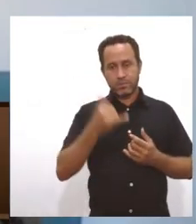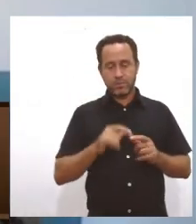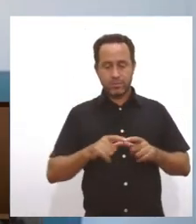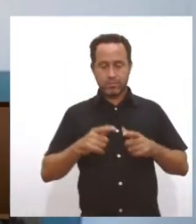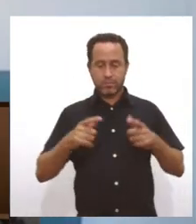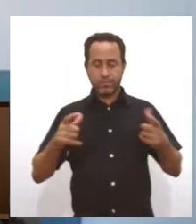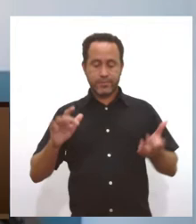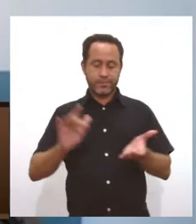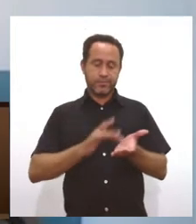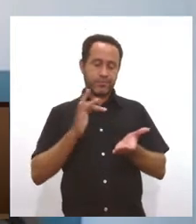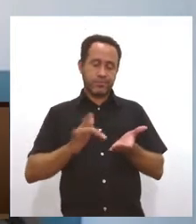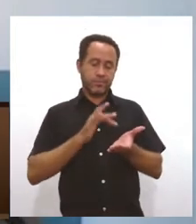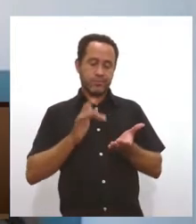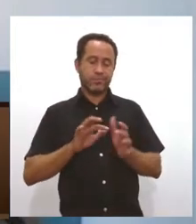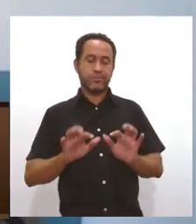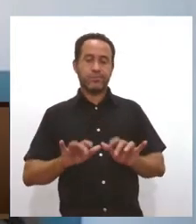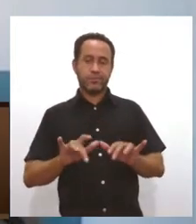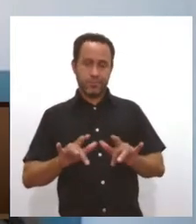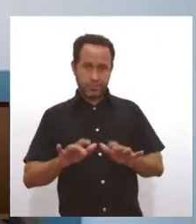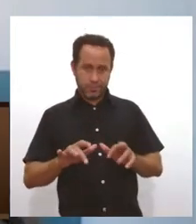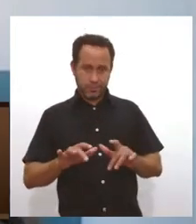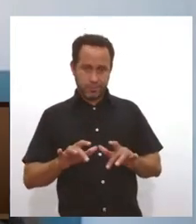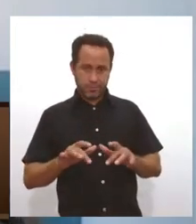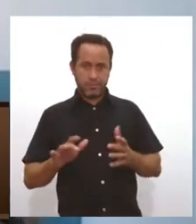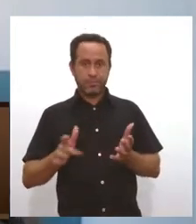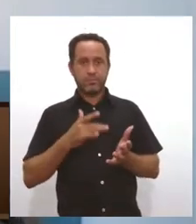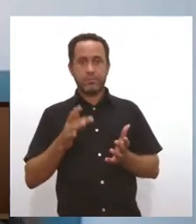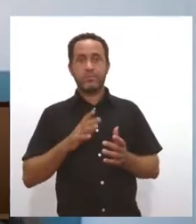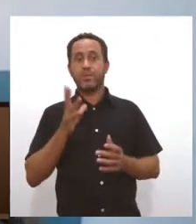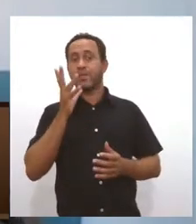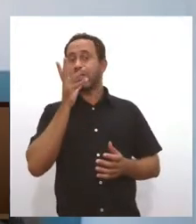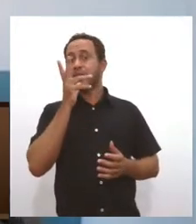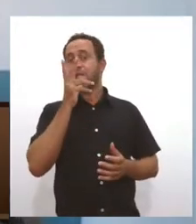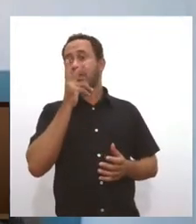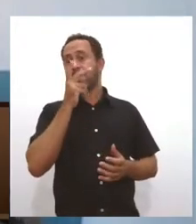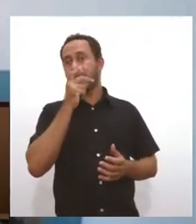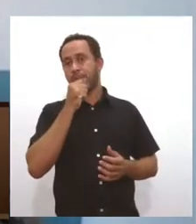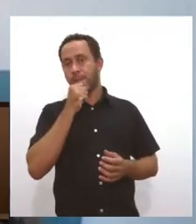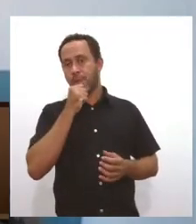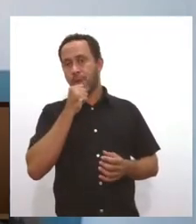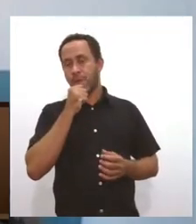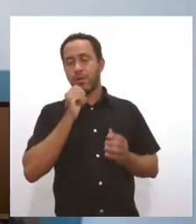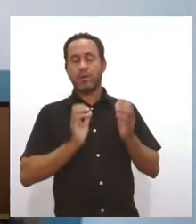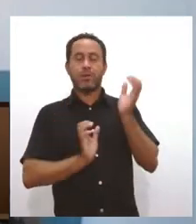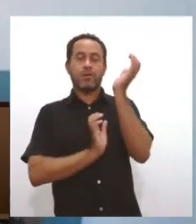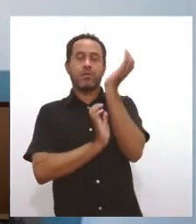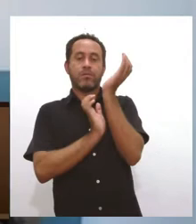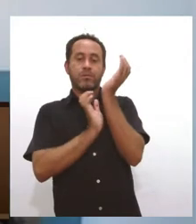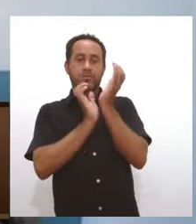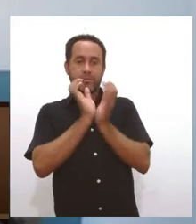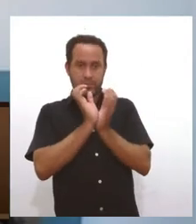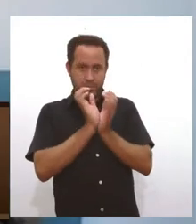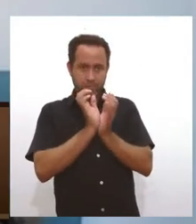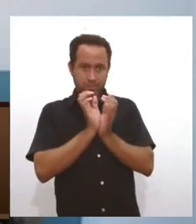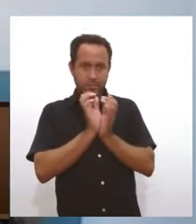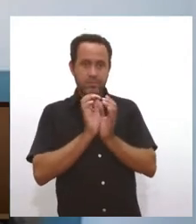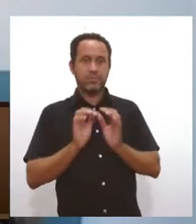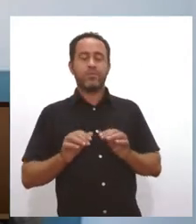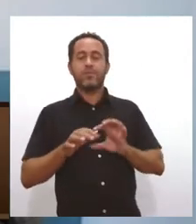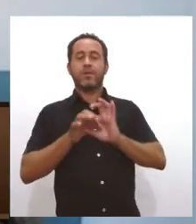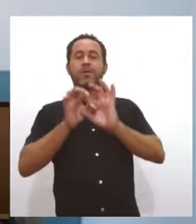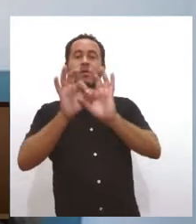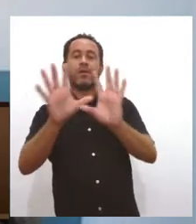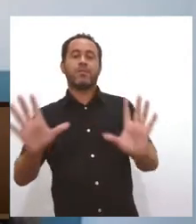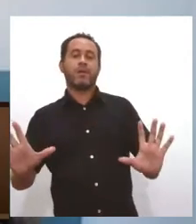Celular, tablet, computador, e que leva um tempo enorme por conta da burocracia para receber uma simples licença,